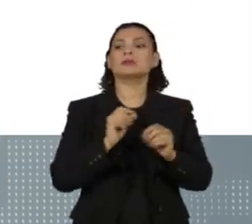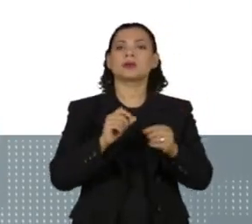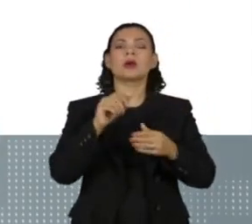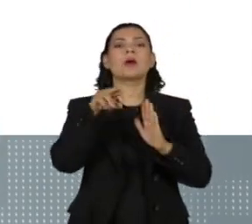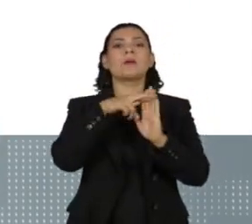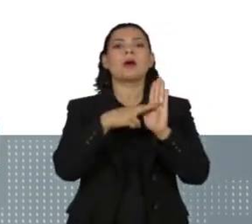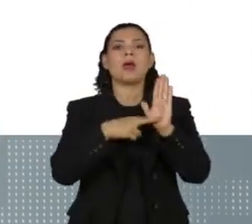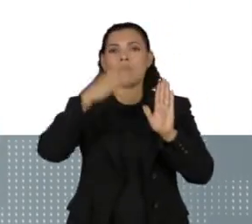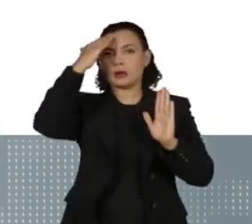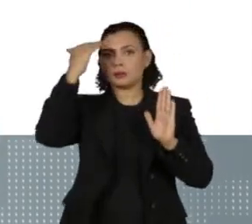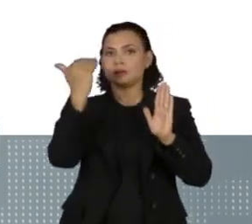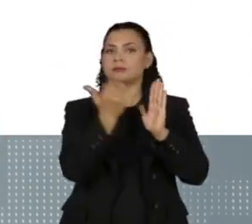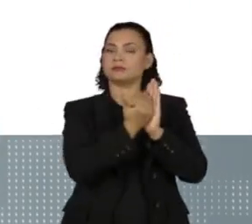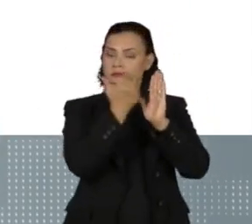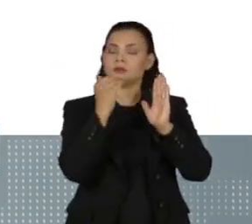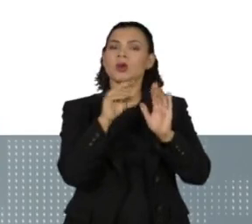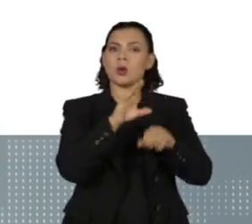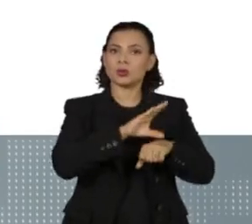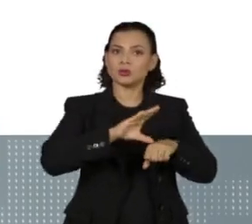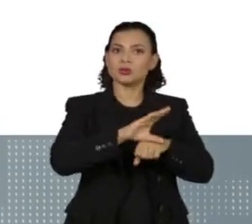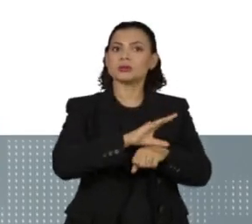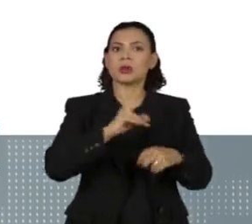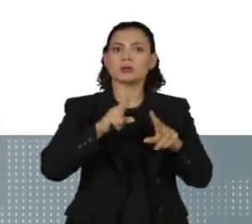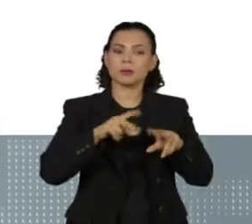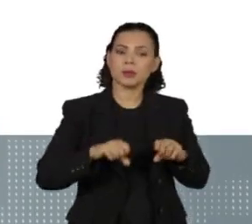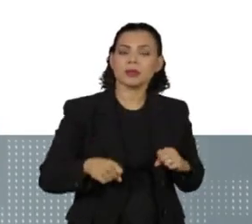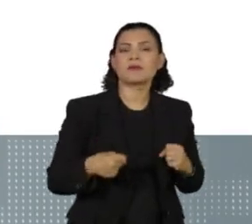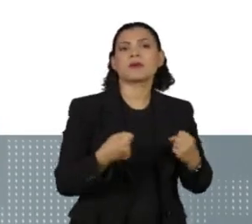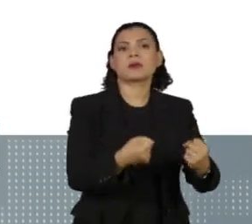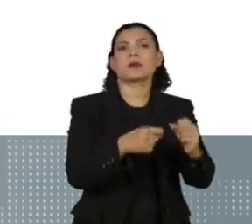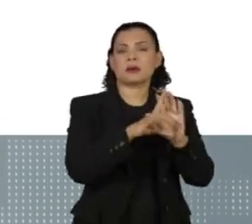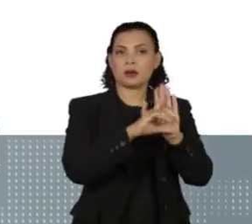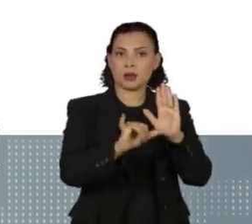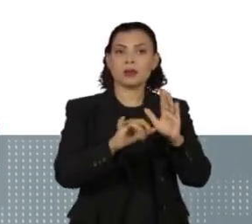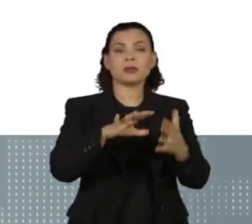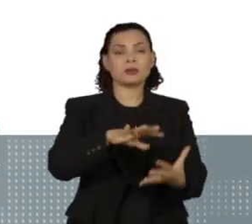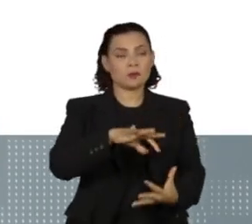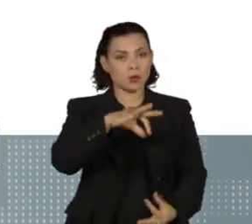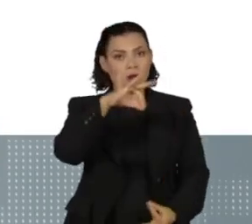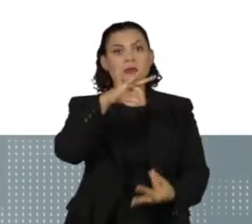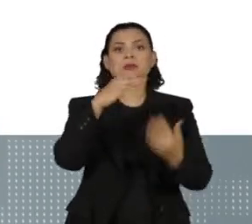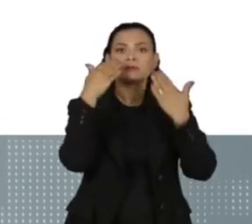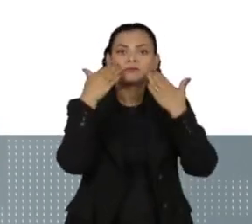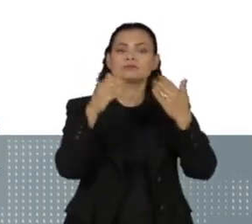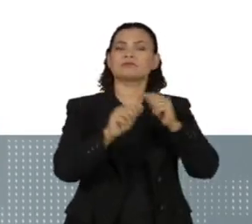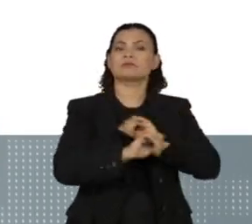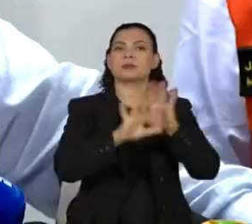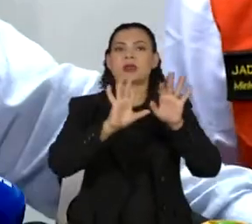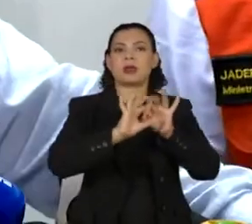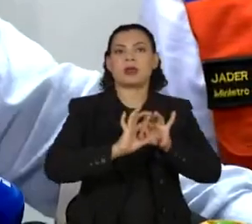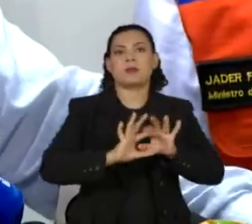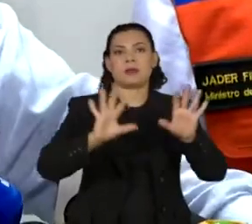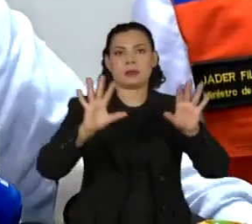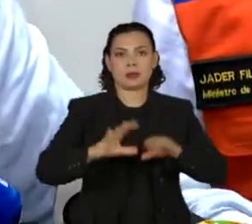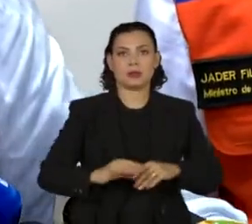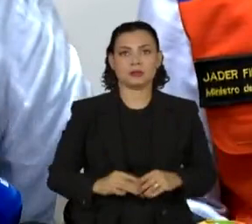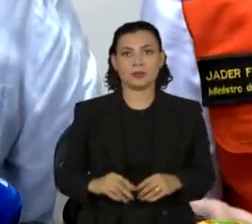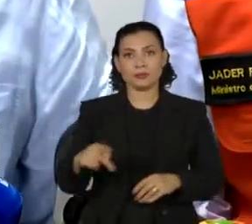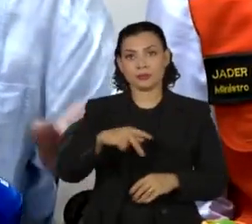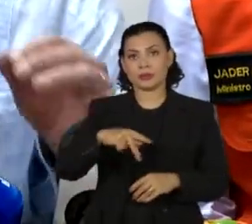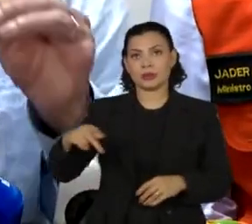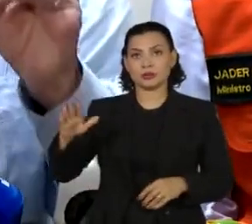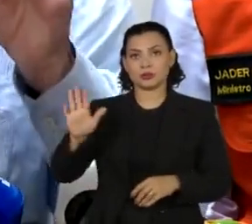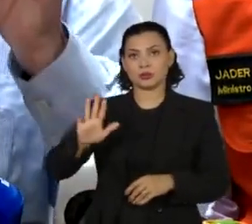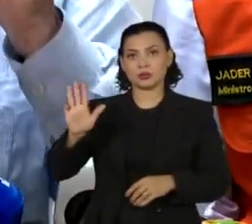Constituição, respeitando e defendendo as leis, a democracia, a transparência e a liberdade. O presidente